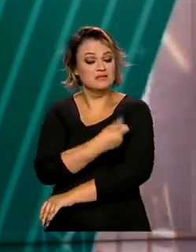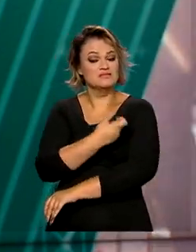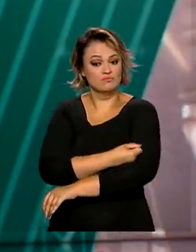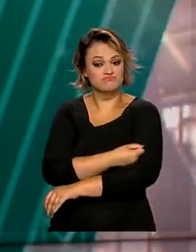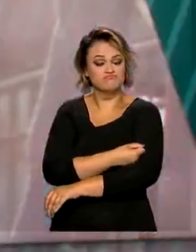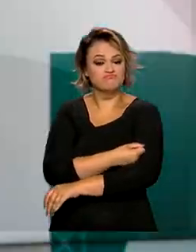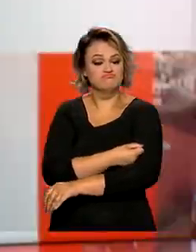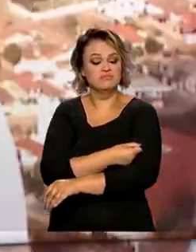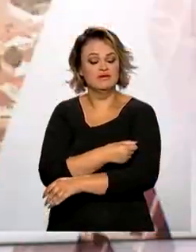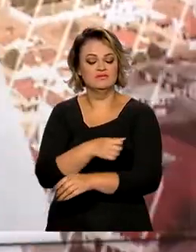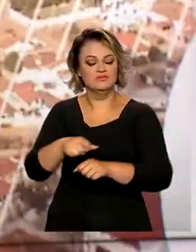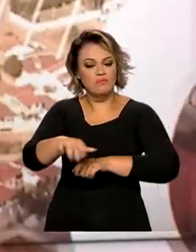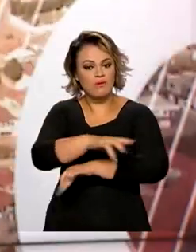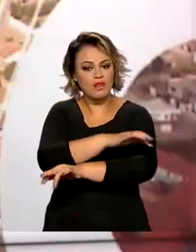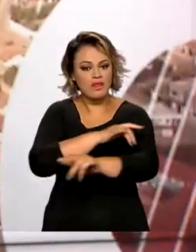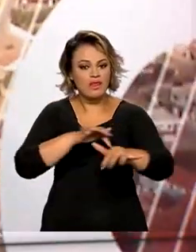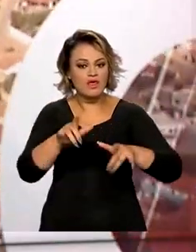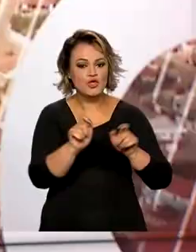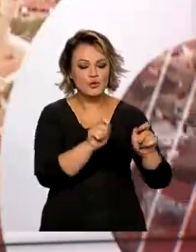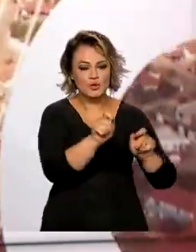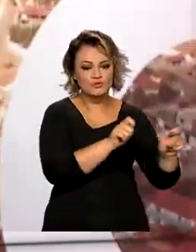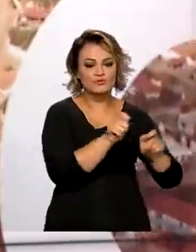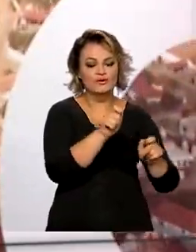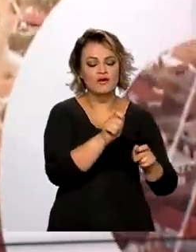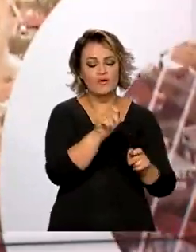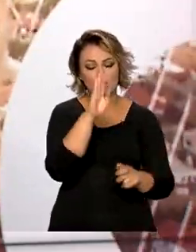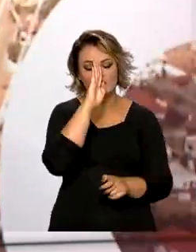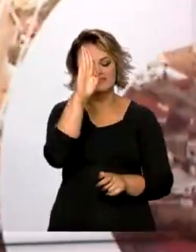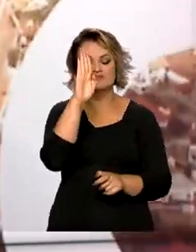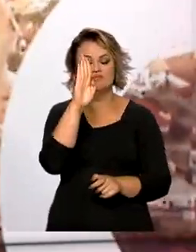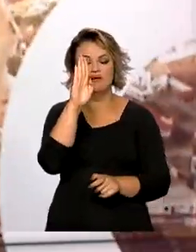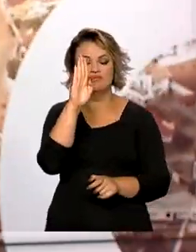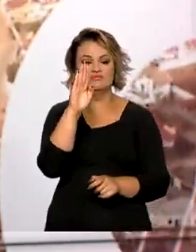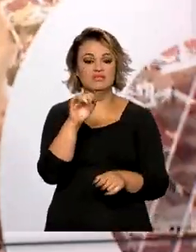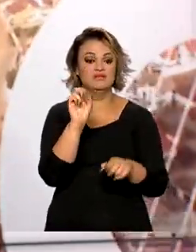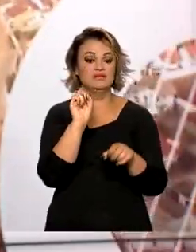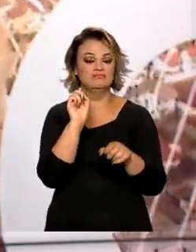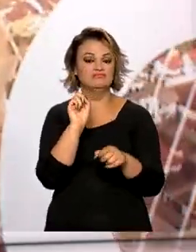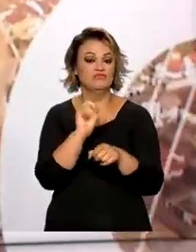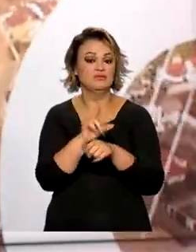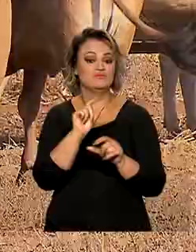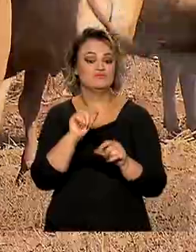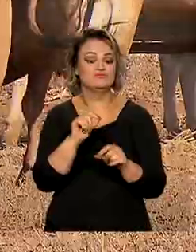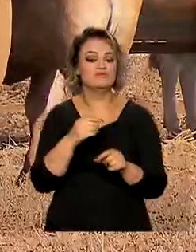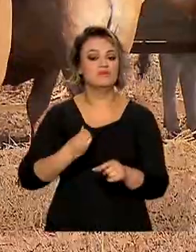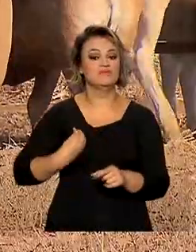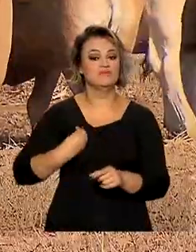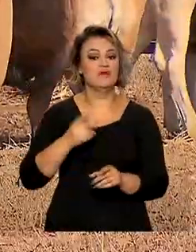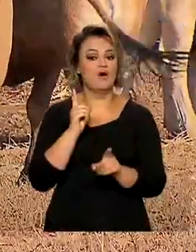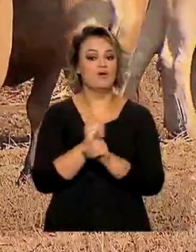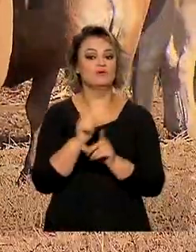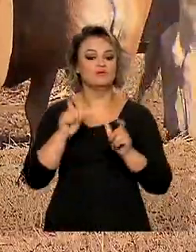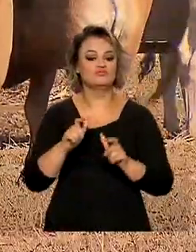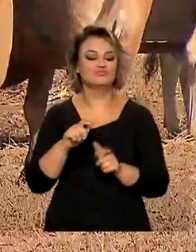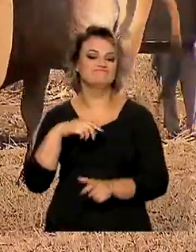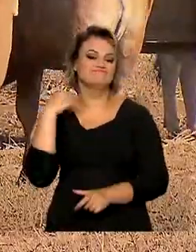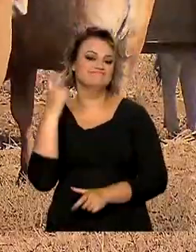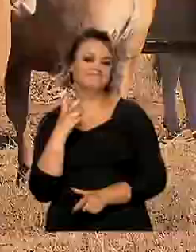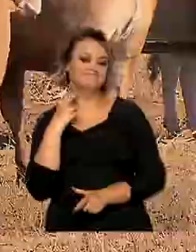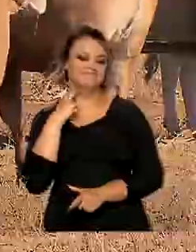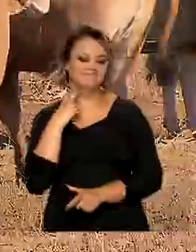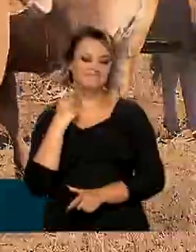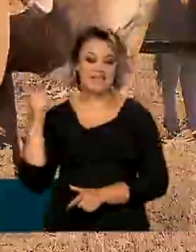vacinar o rebanho e controlar o principal transmissor da doença, o morcego. A raiva dos